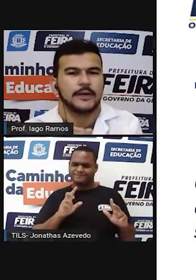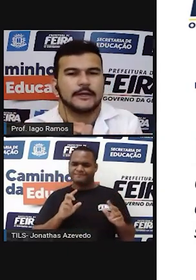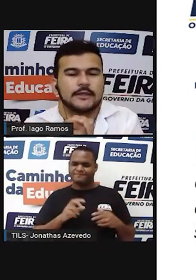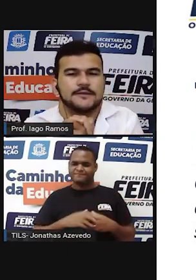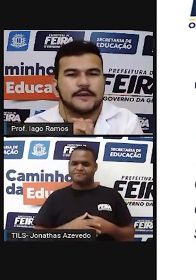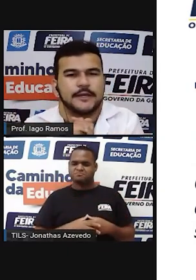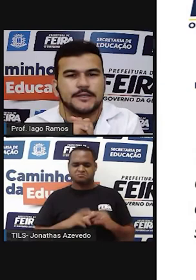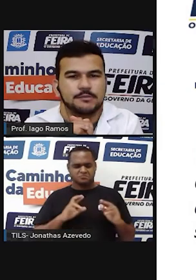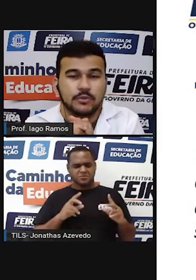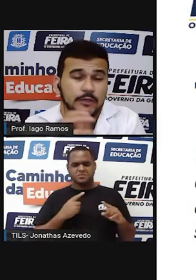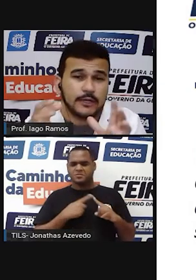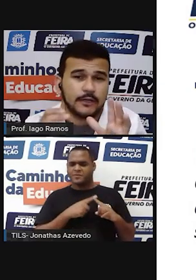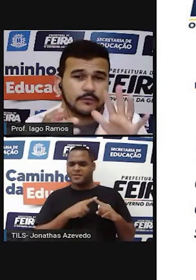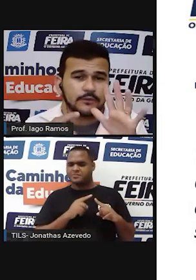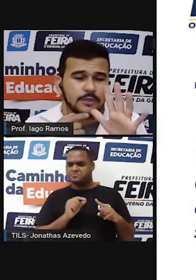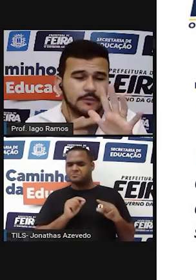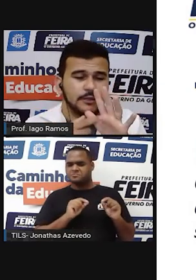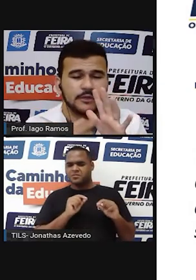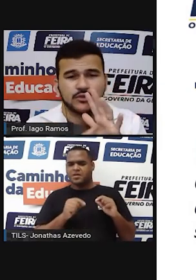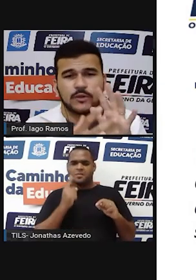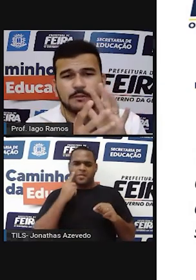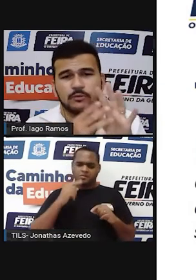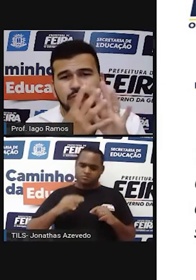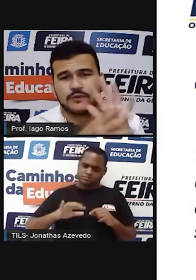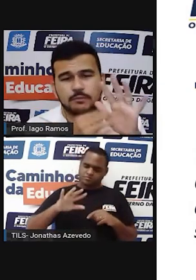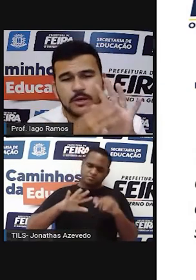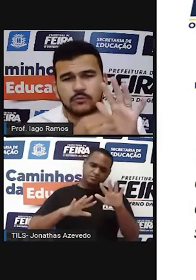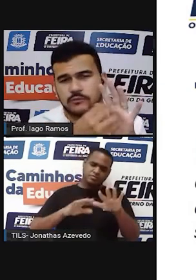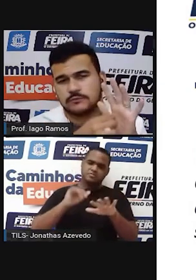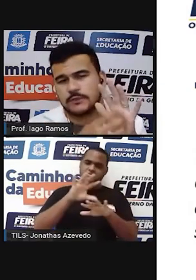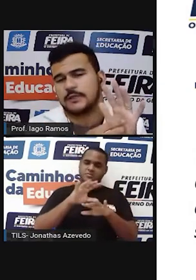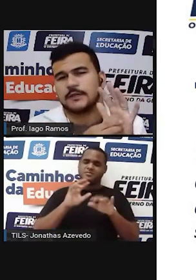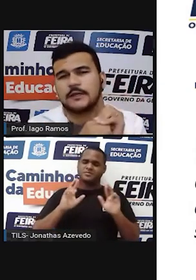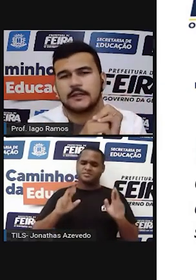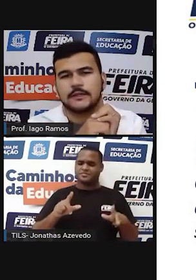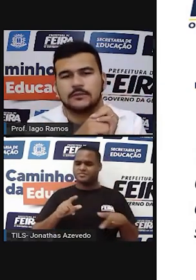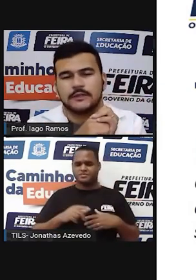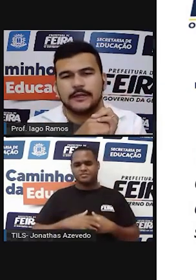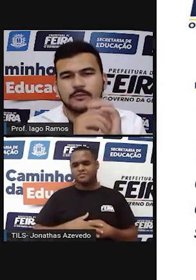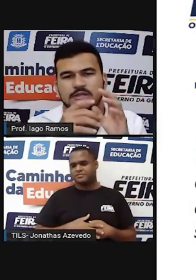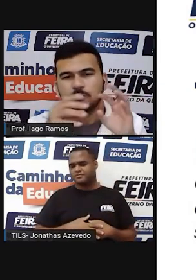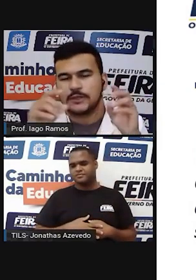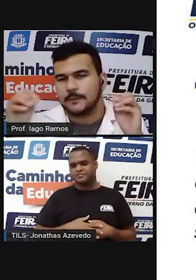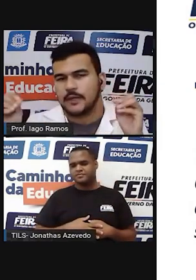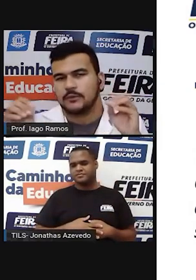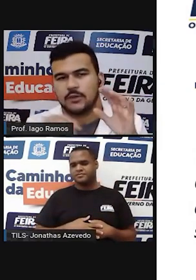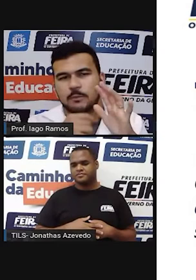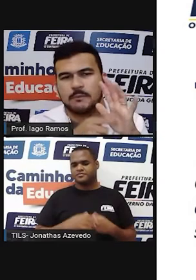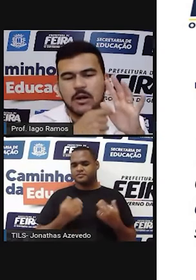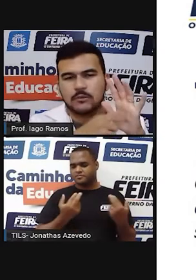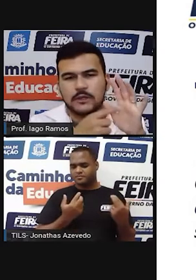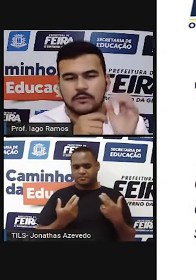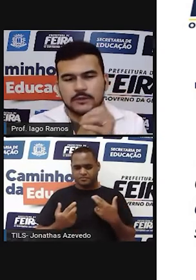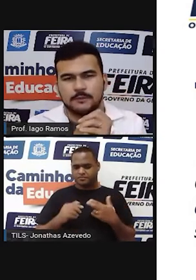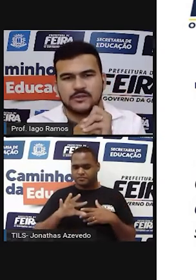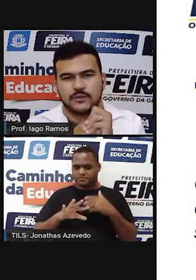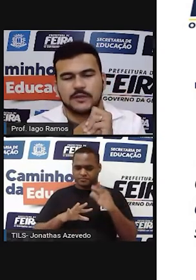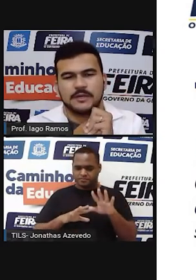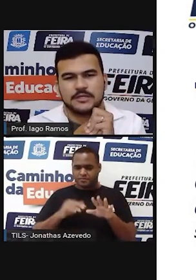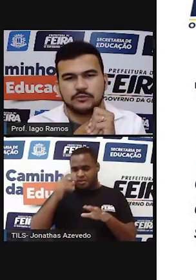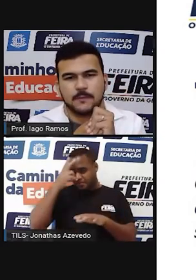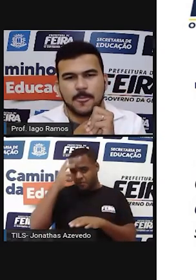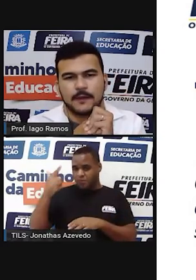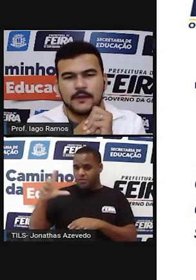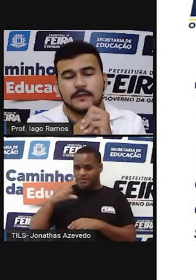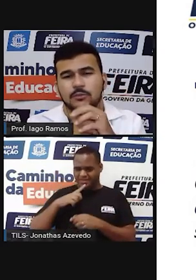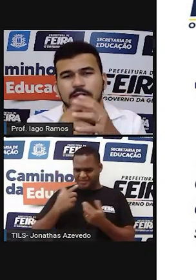Por que que dá diferente? Porque o tamanho da sua mão, do seu palmo, né? Não tem o mesmo tamanho que o palmo da outra pessoa